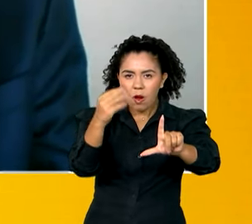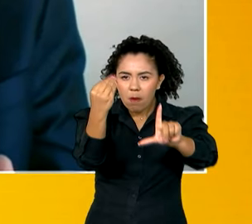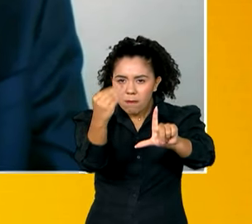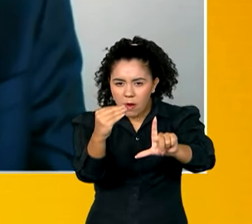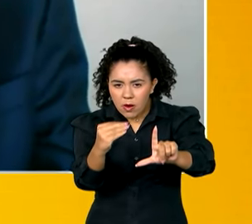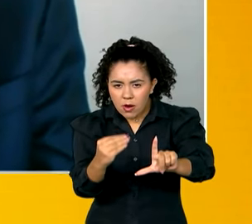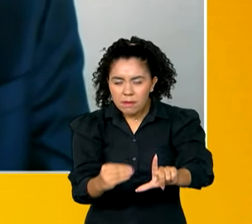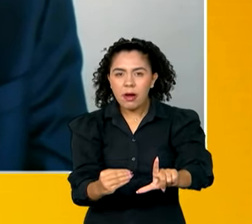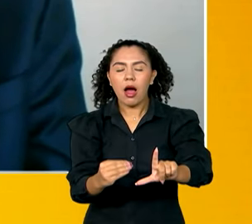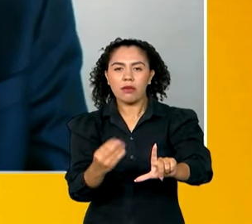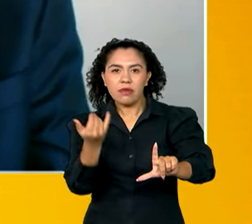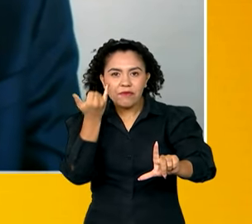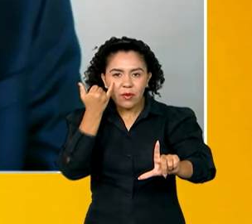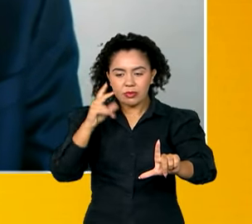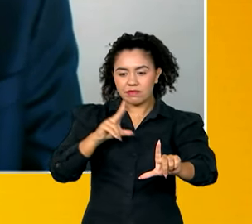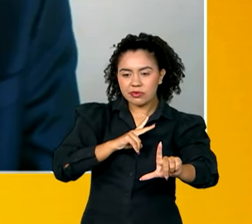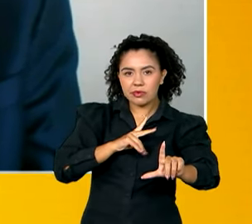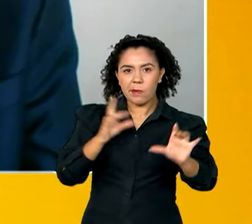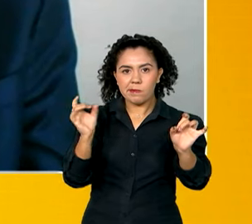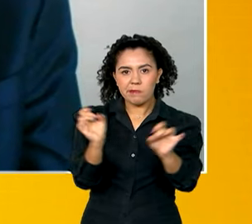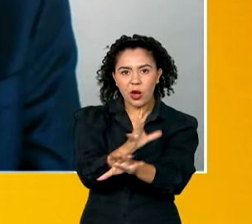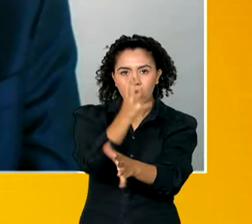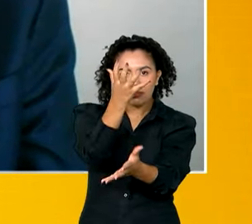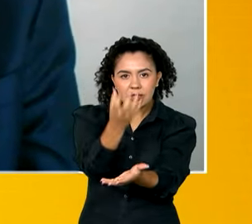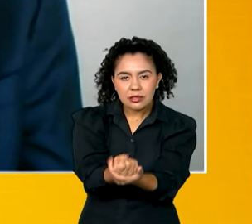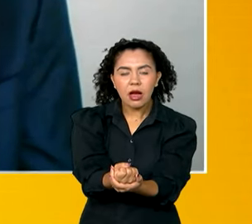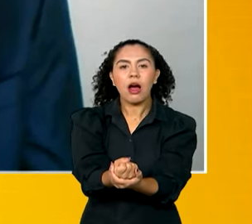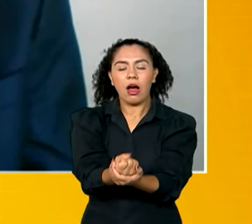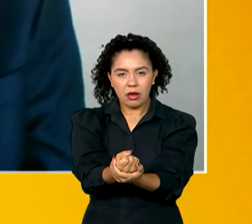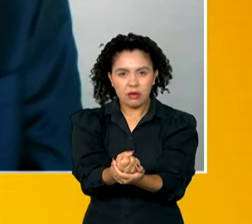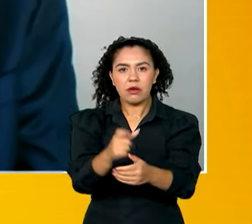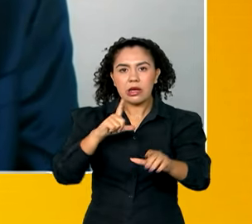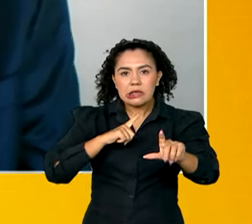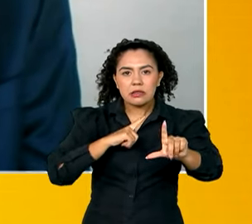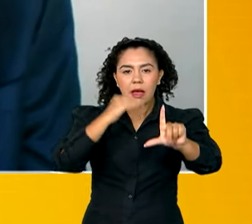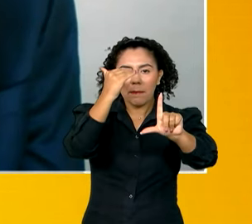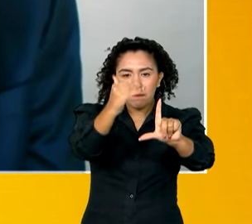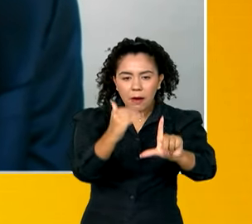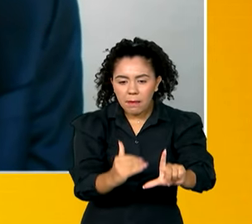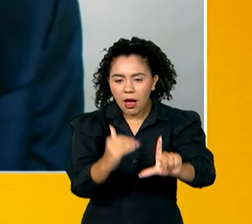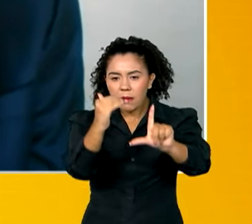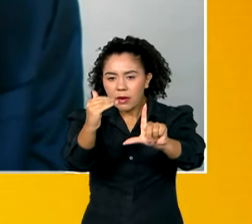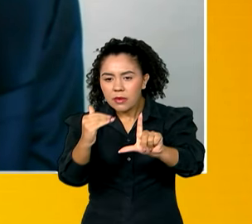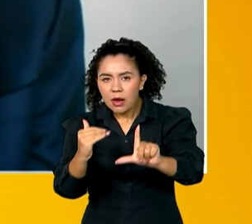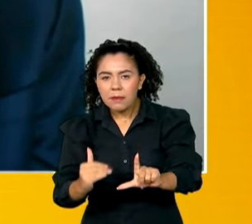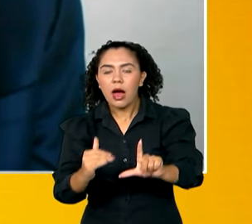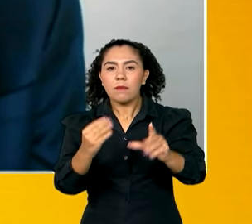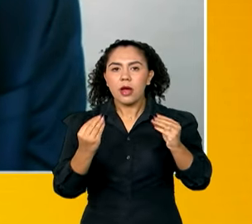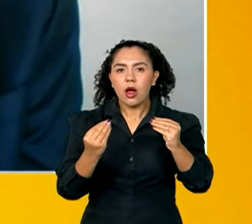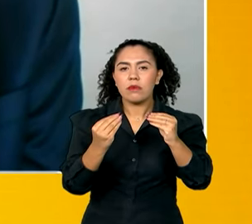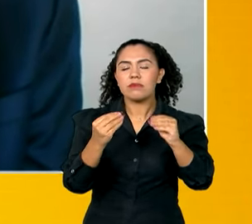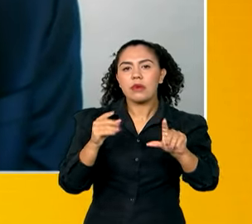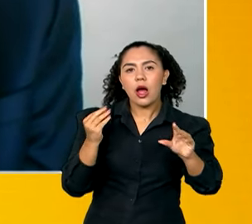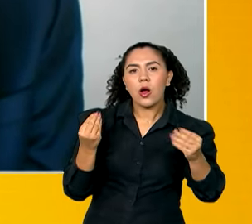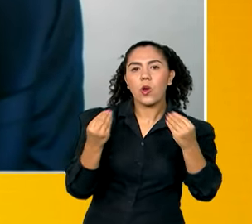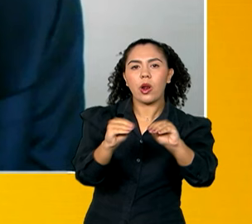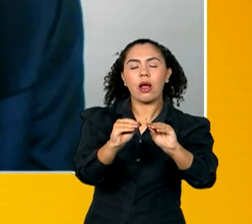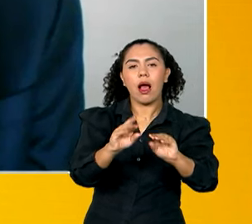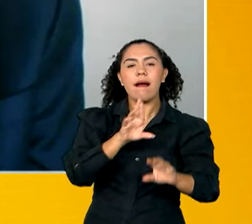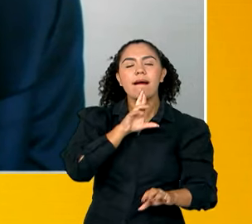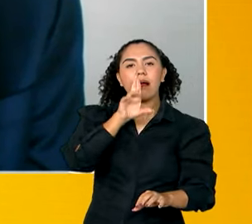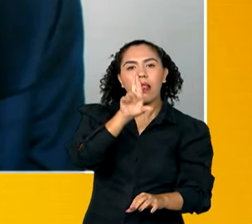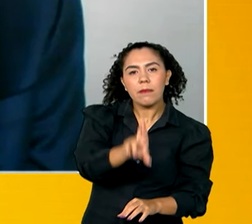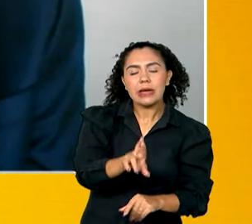ferramenta já está condicionada, é o espaço para formalizar a reclamação e o consumidor recebe as